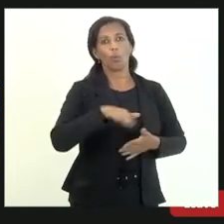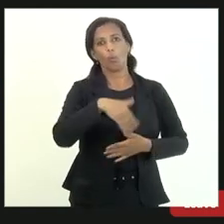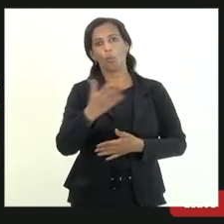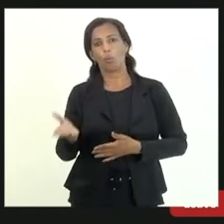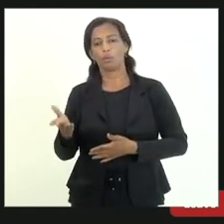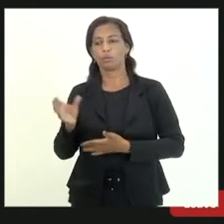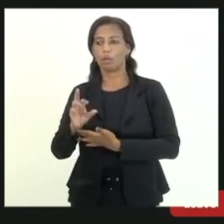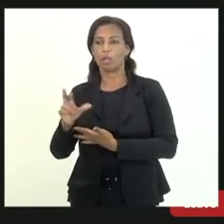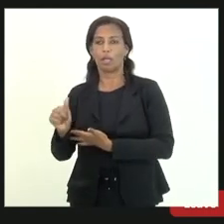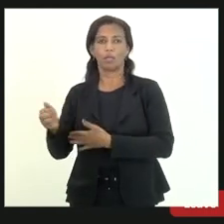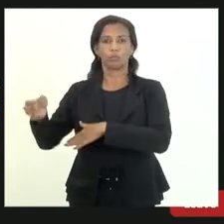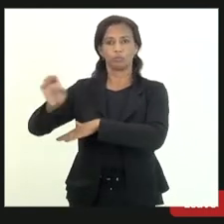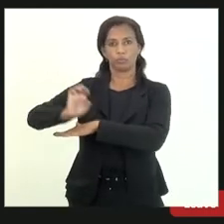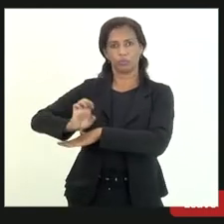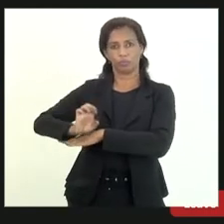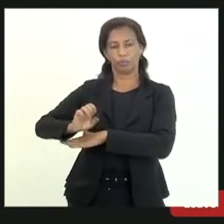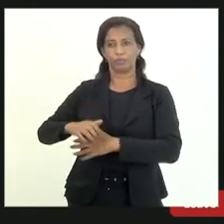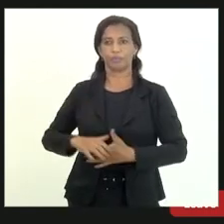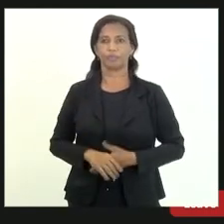de créditos do Estado